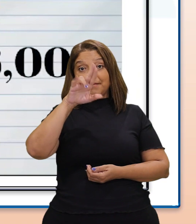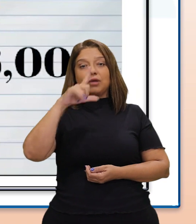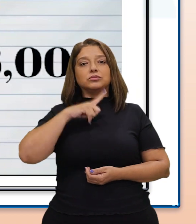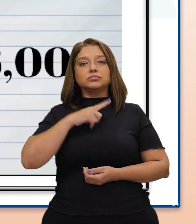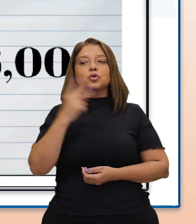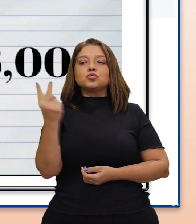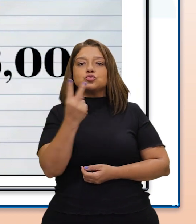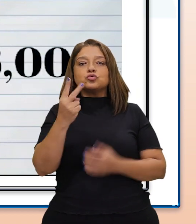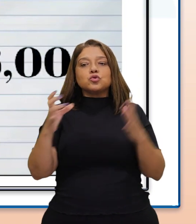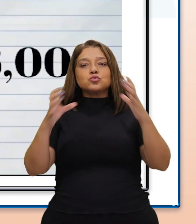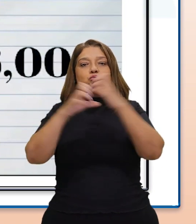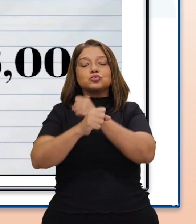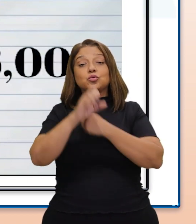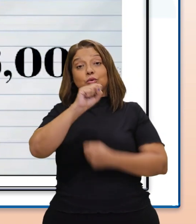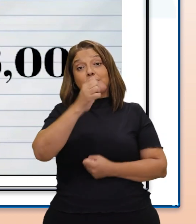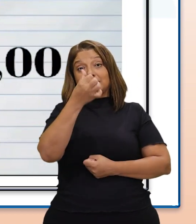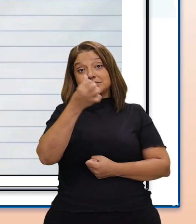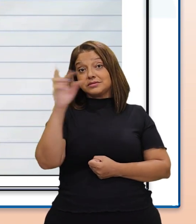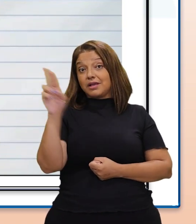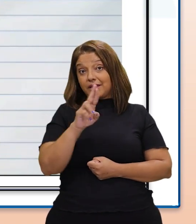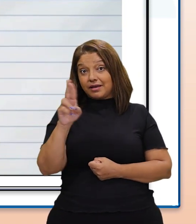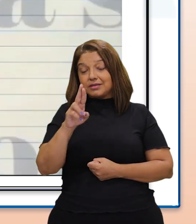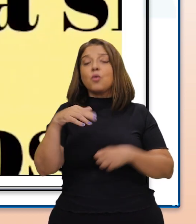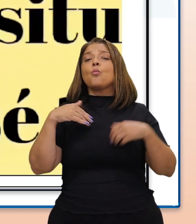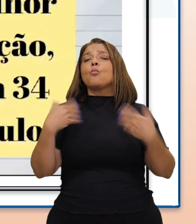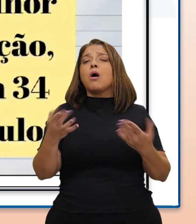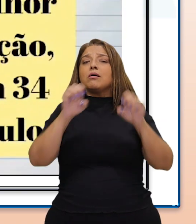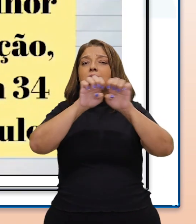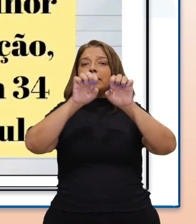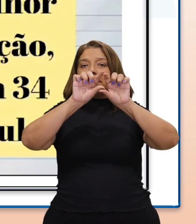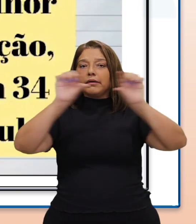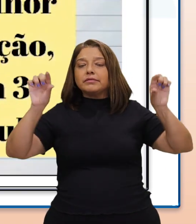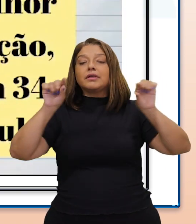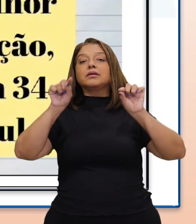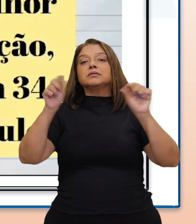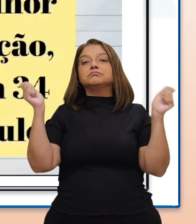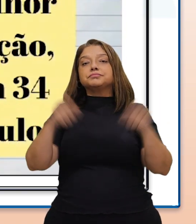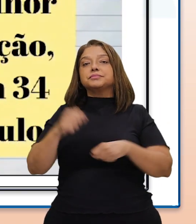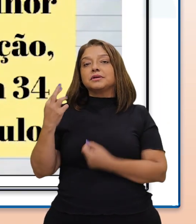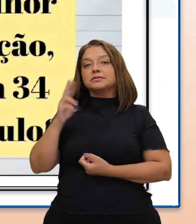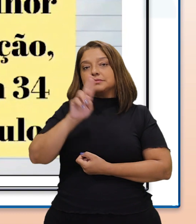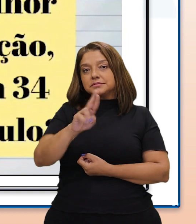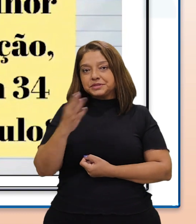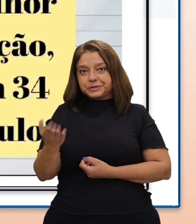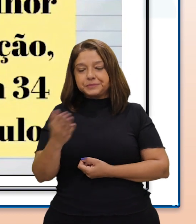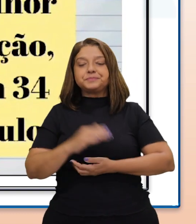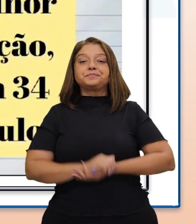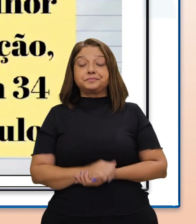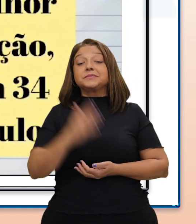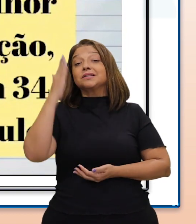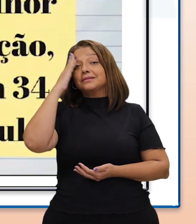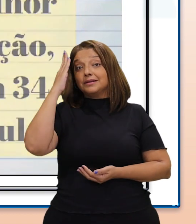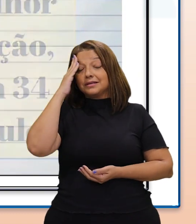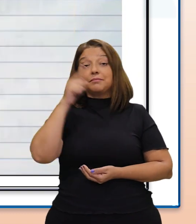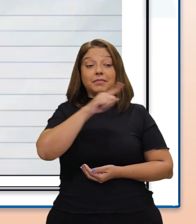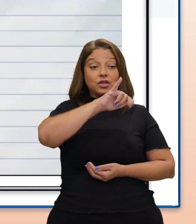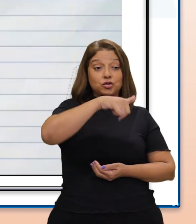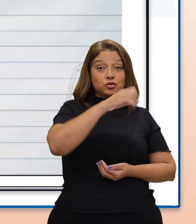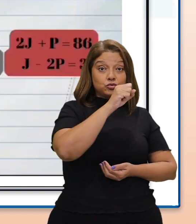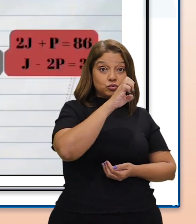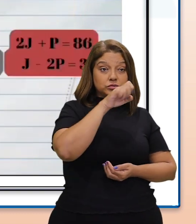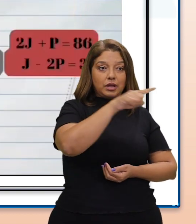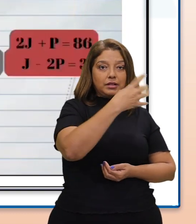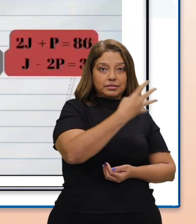86 reais. Qual é o sistema de equações que representa essa situação, sabendo que José tem